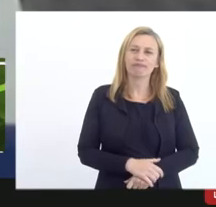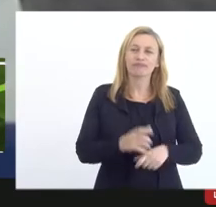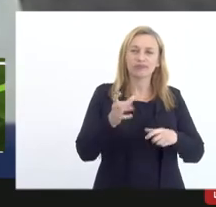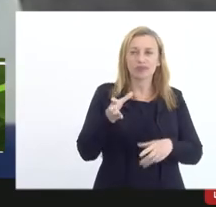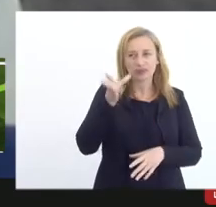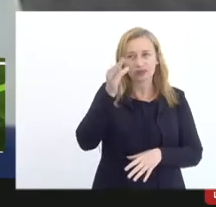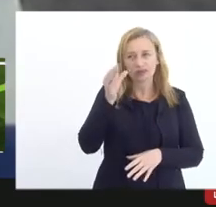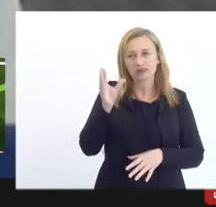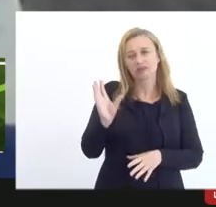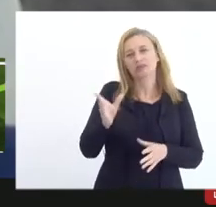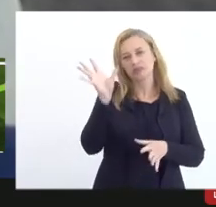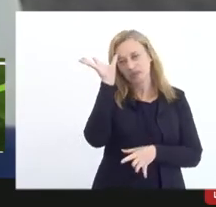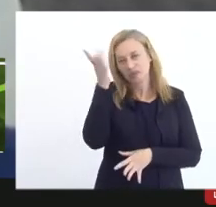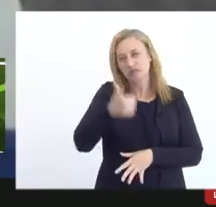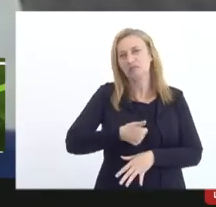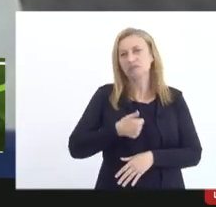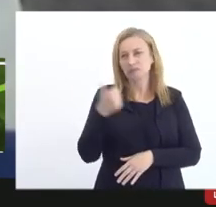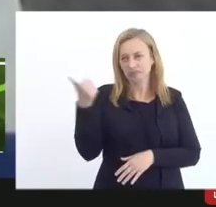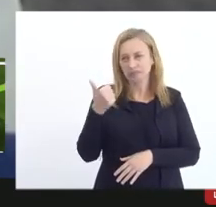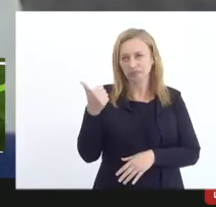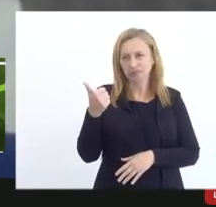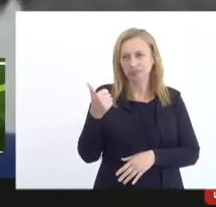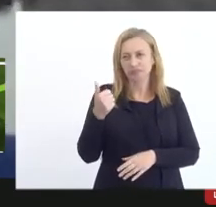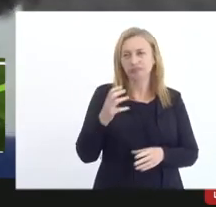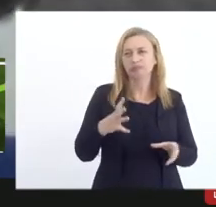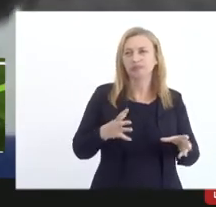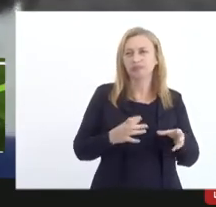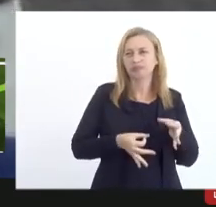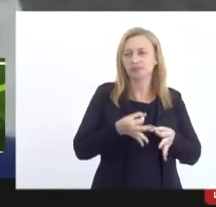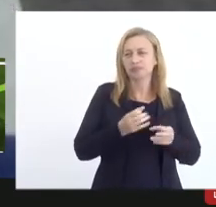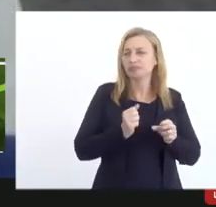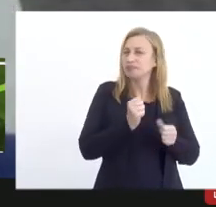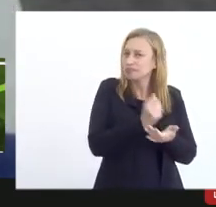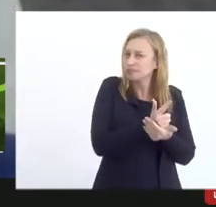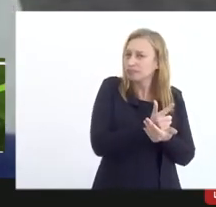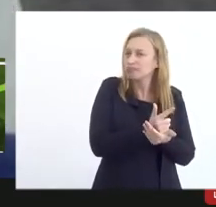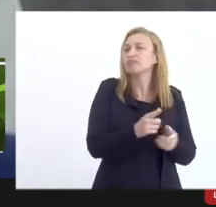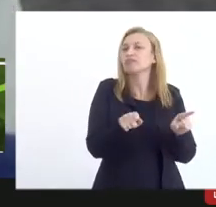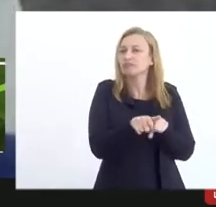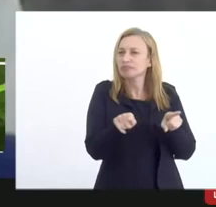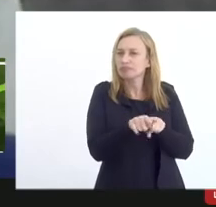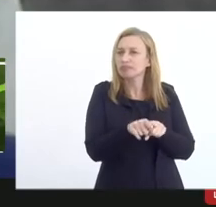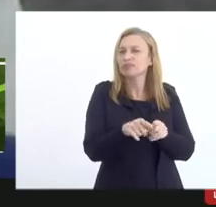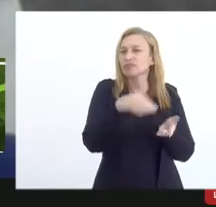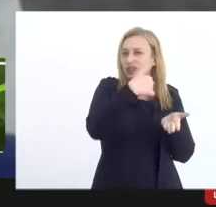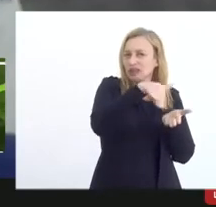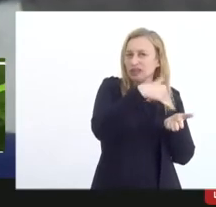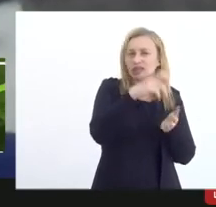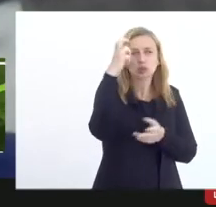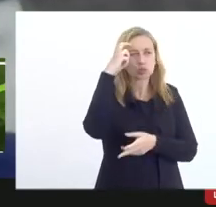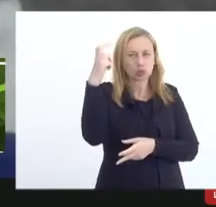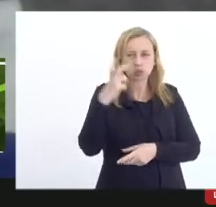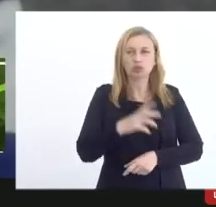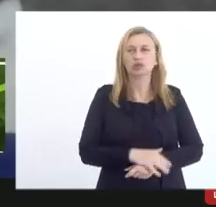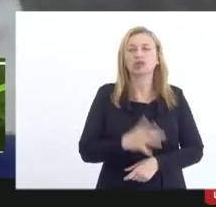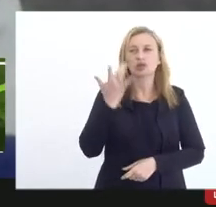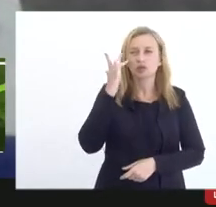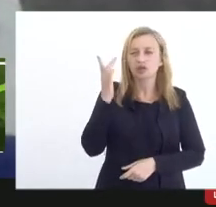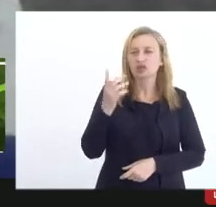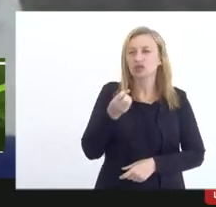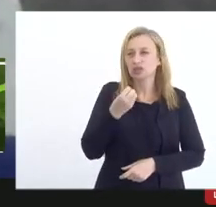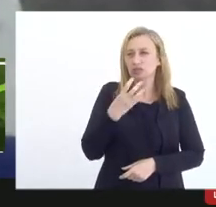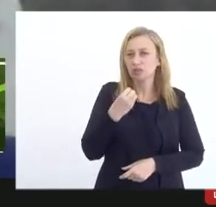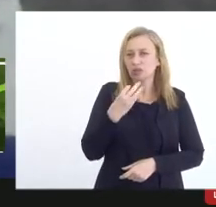mais plausível pra prestação de contas dando o respaldo também à Secretaria de Cultura e que eu acho que isso é o